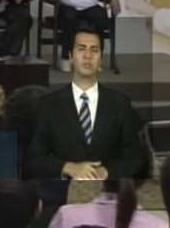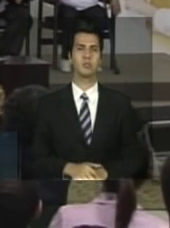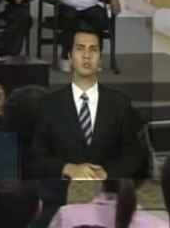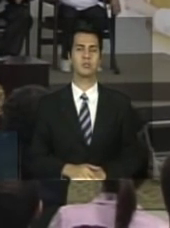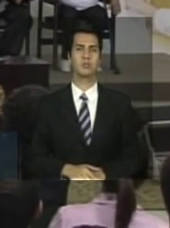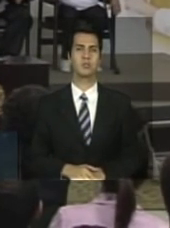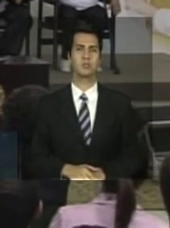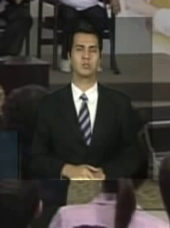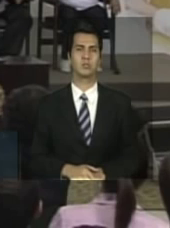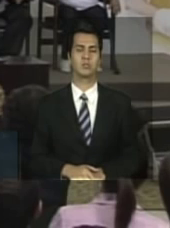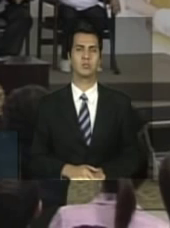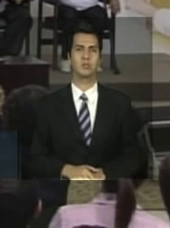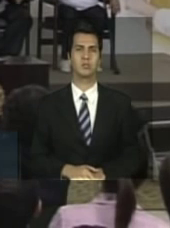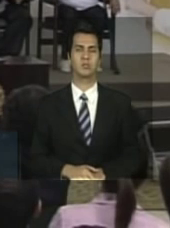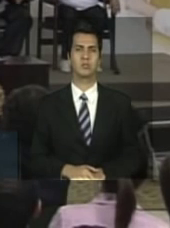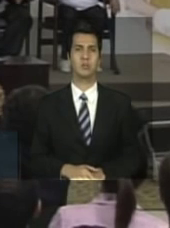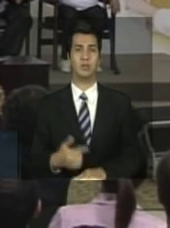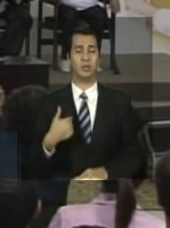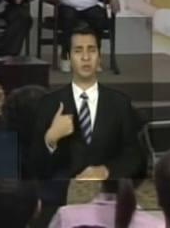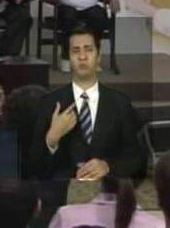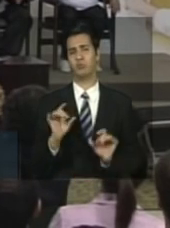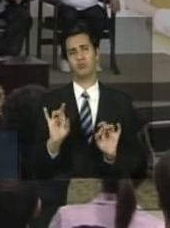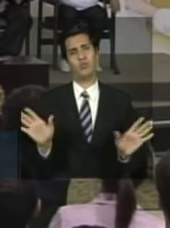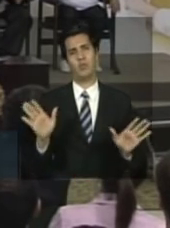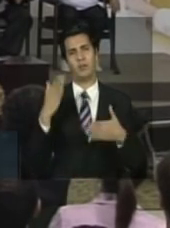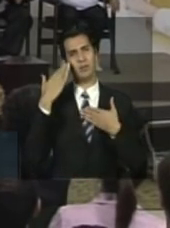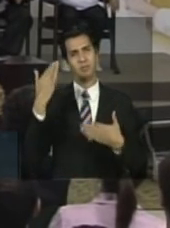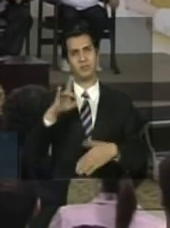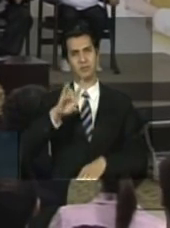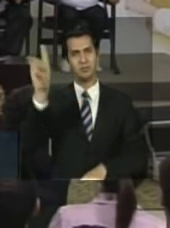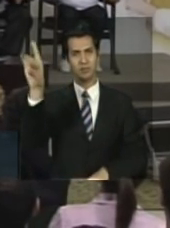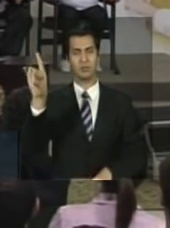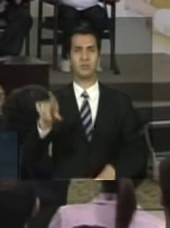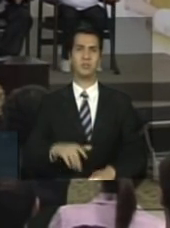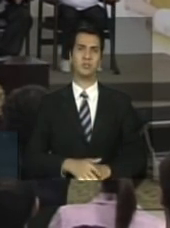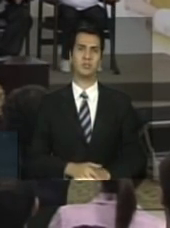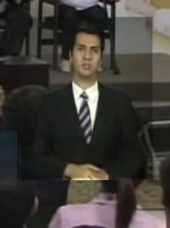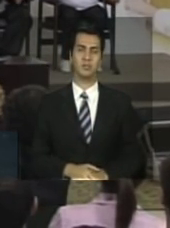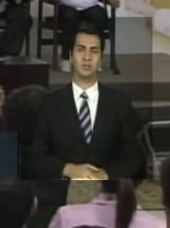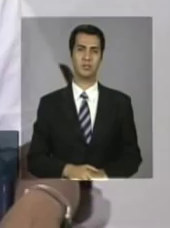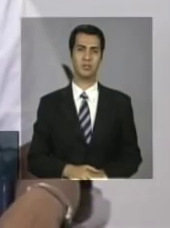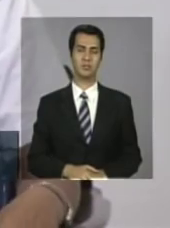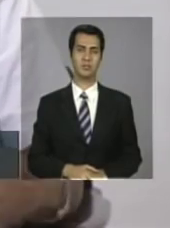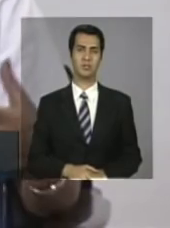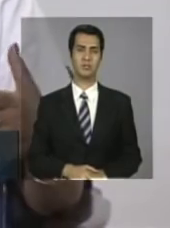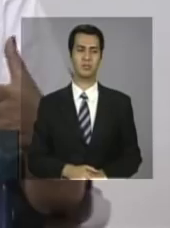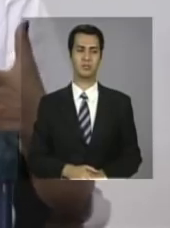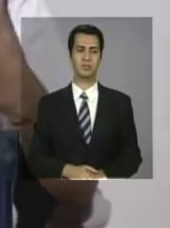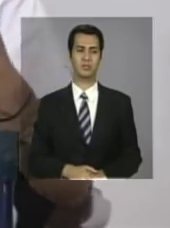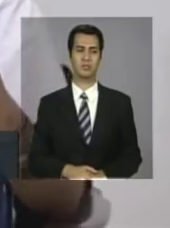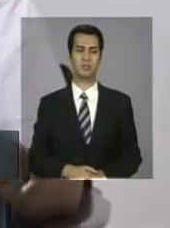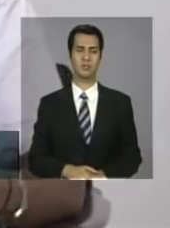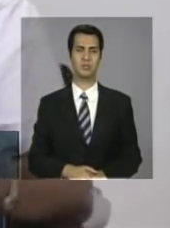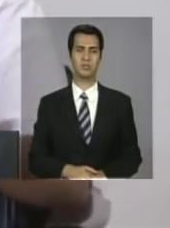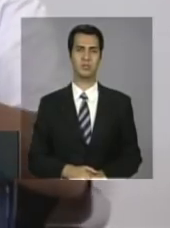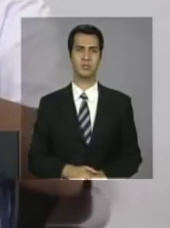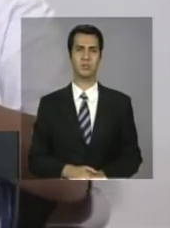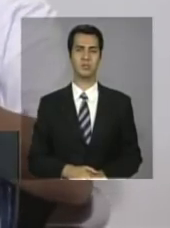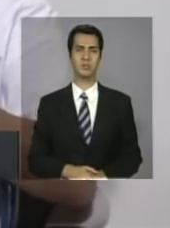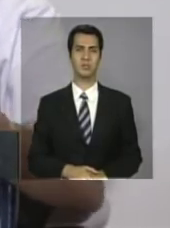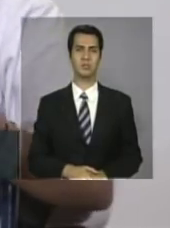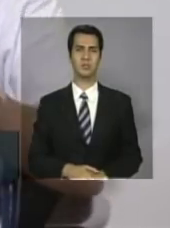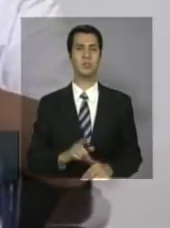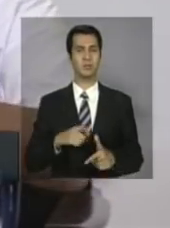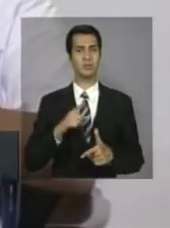viu? E eu só tenho a agradecer, primeiro a Deus, e depois a, eu acredito que a